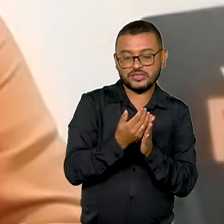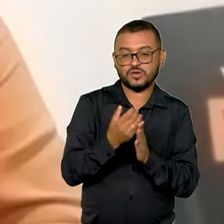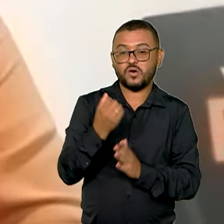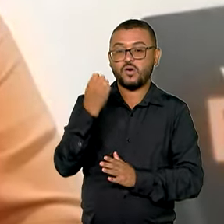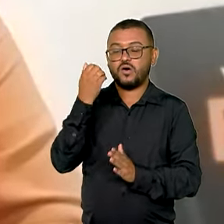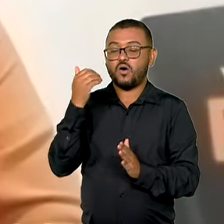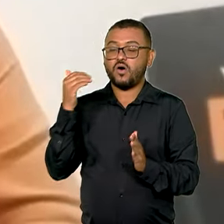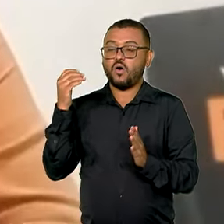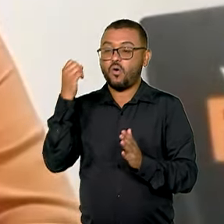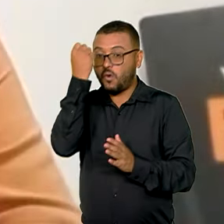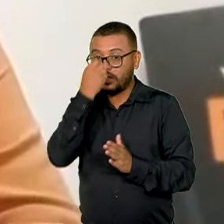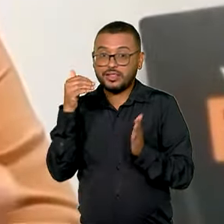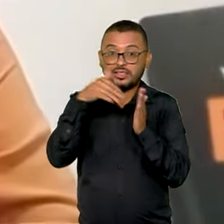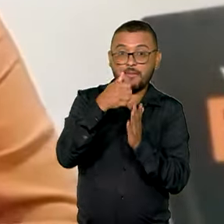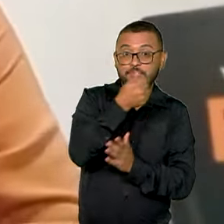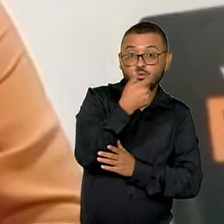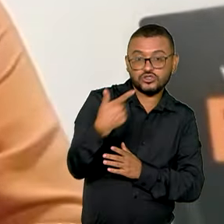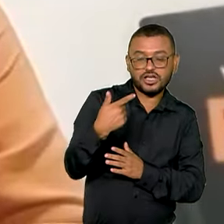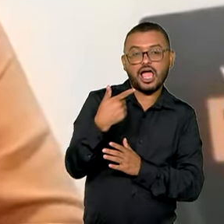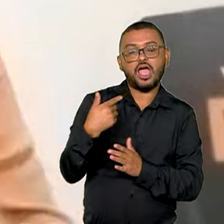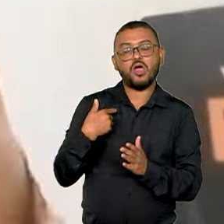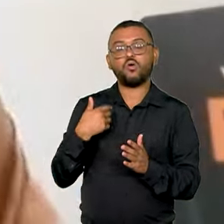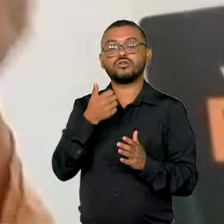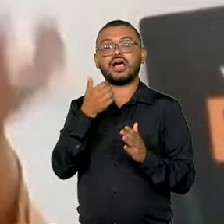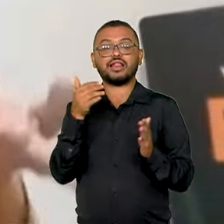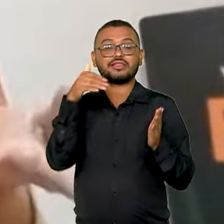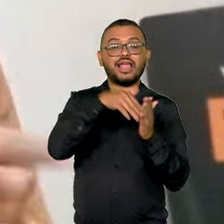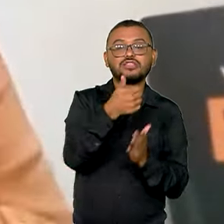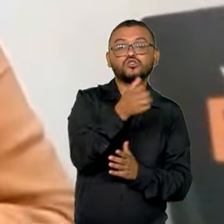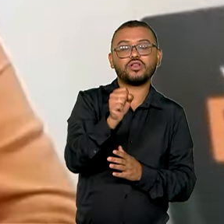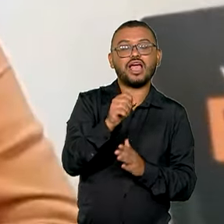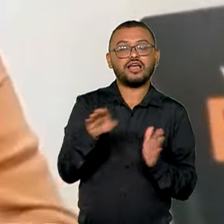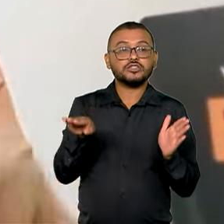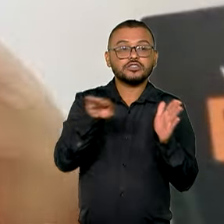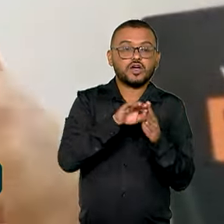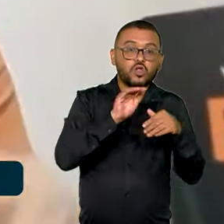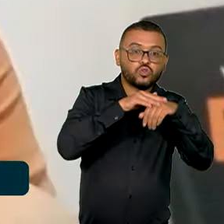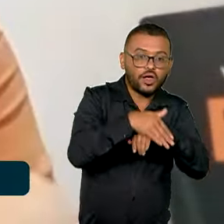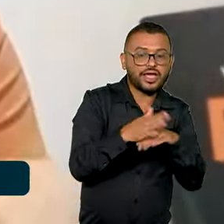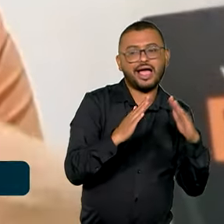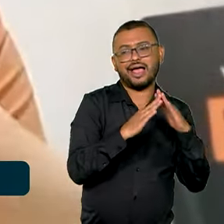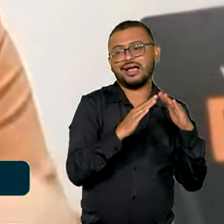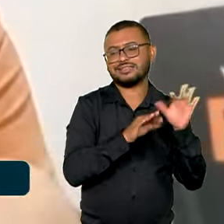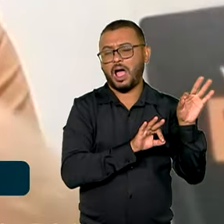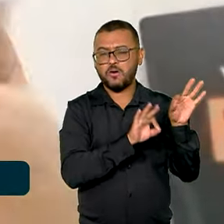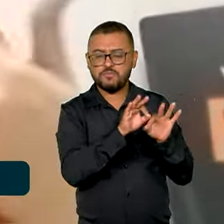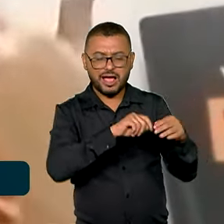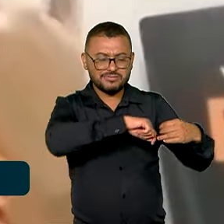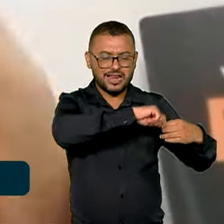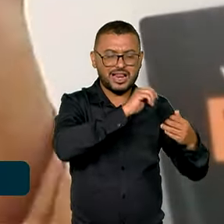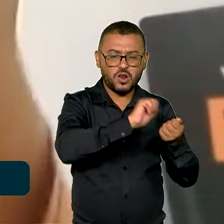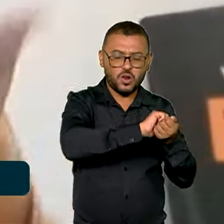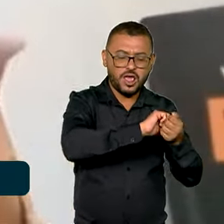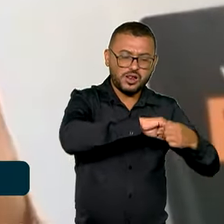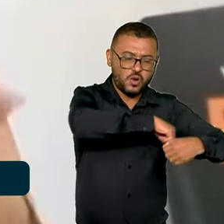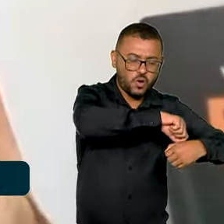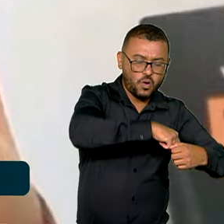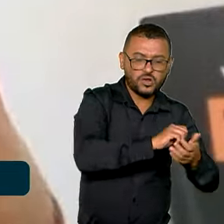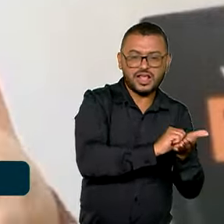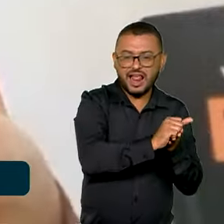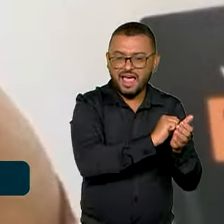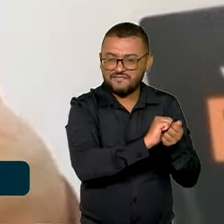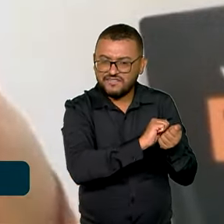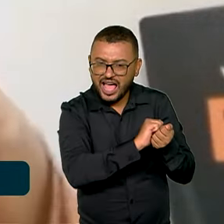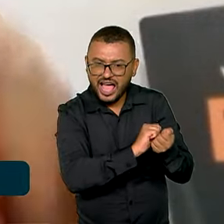14h às 18h. Quando eu chego em casa, eu vou para o segundo turno, que é lavar uma louça, tiver, adiantar